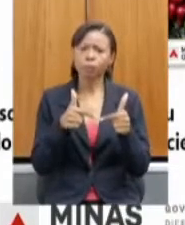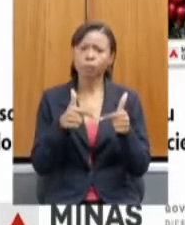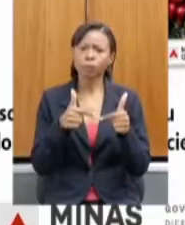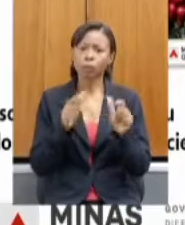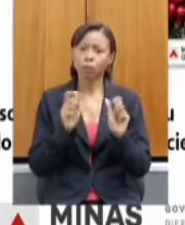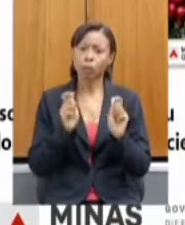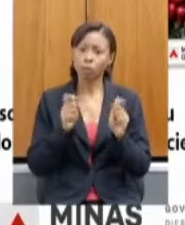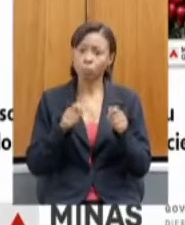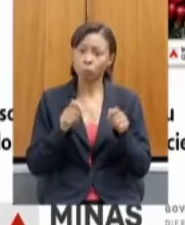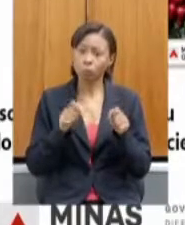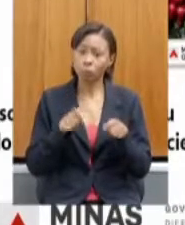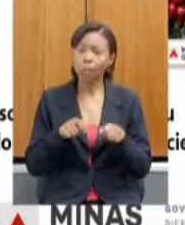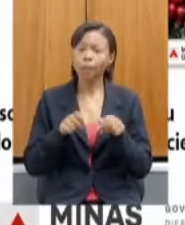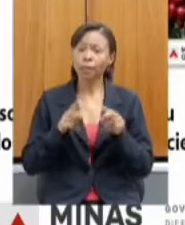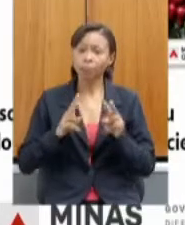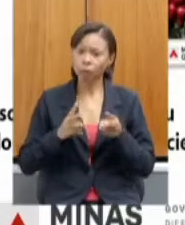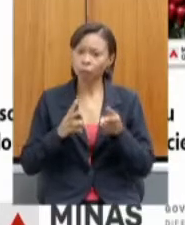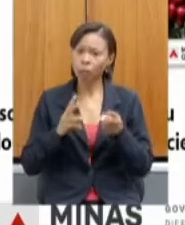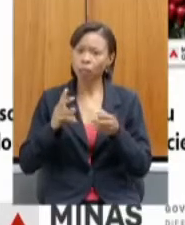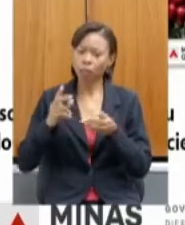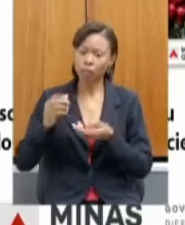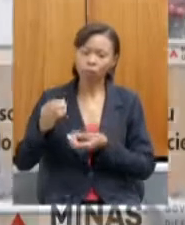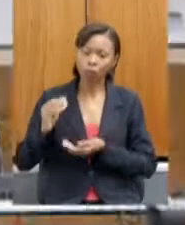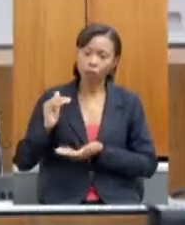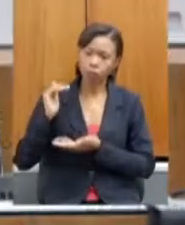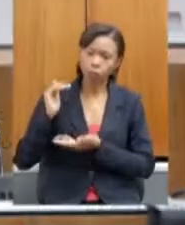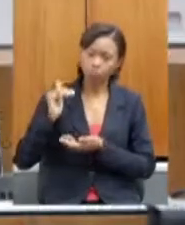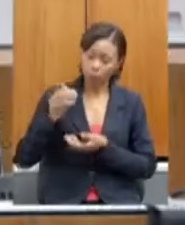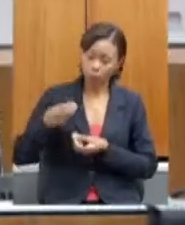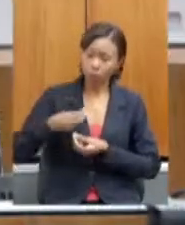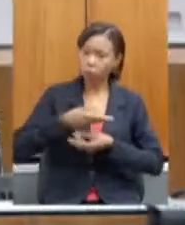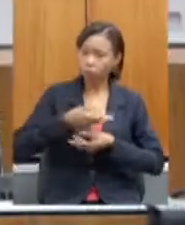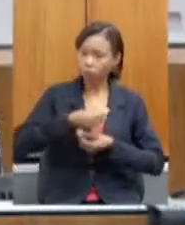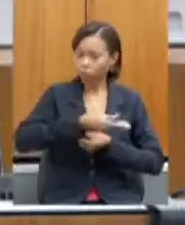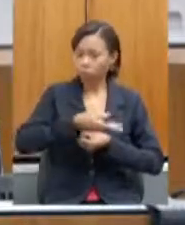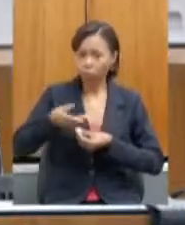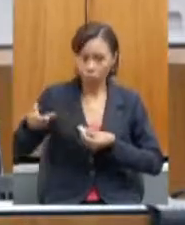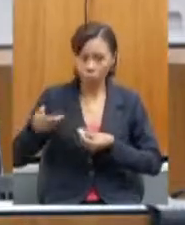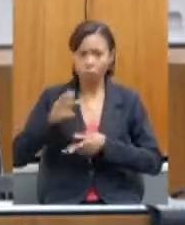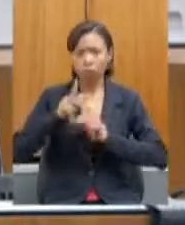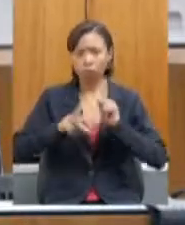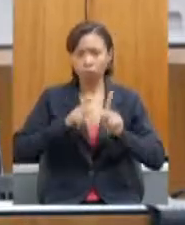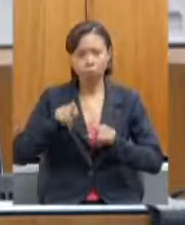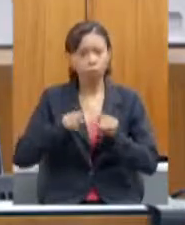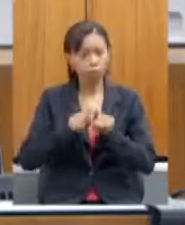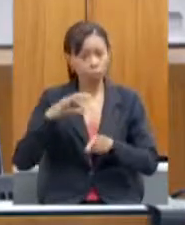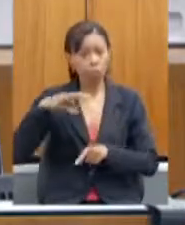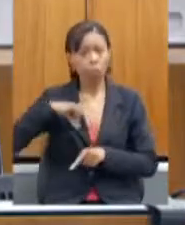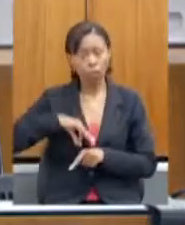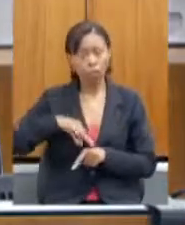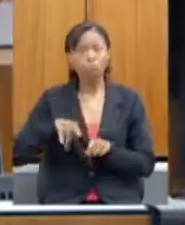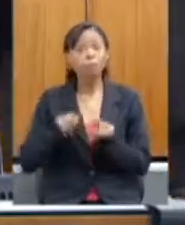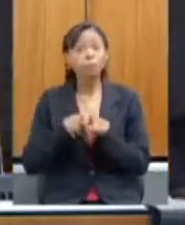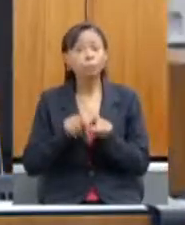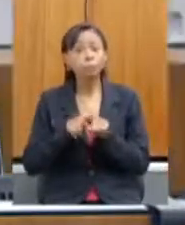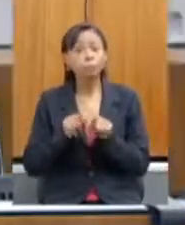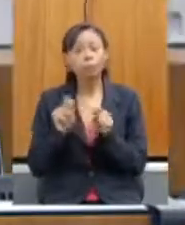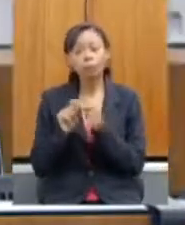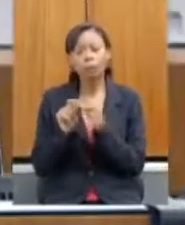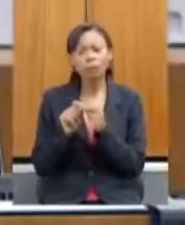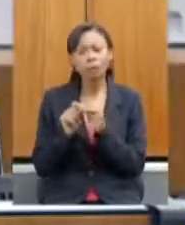abastecimento da população e também a renda. Foi feita a produção de vários informativos, e aqui eu quero destacar